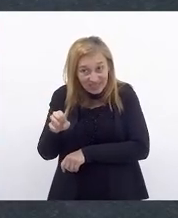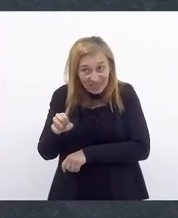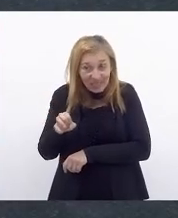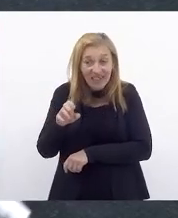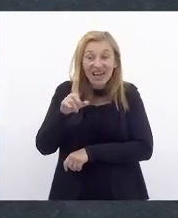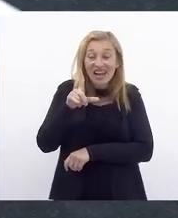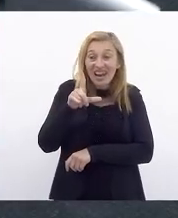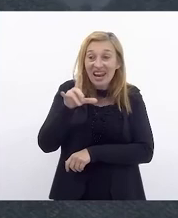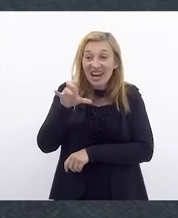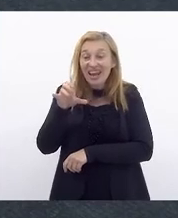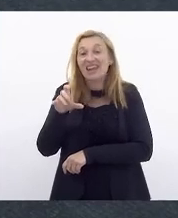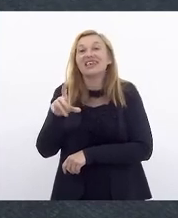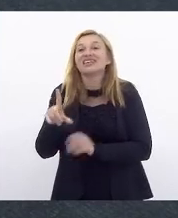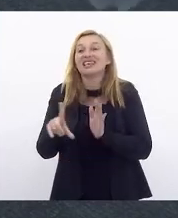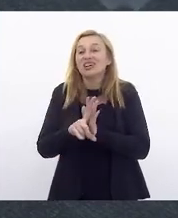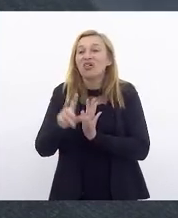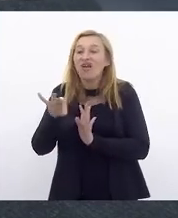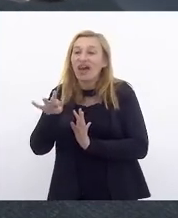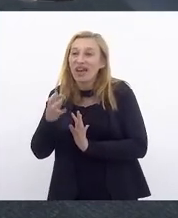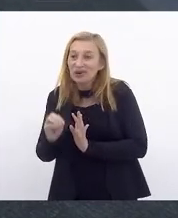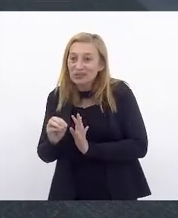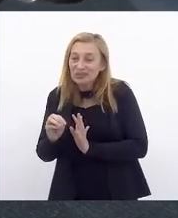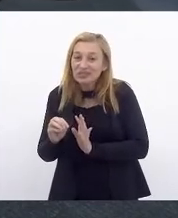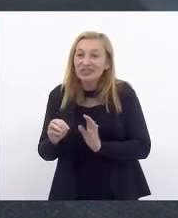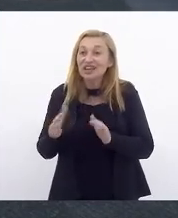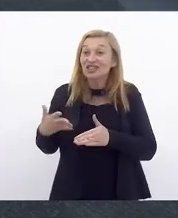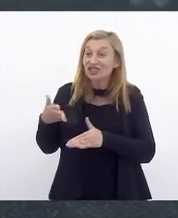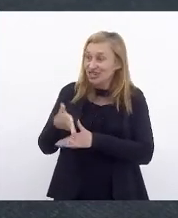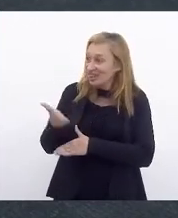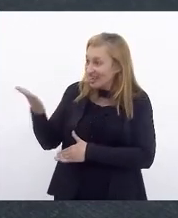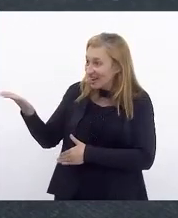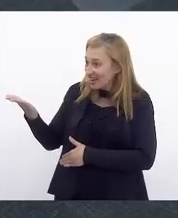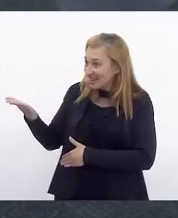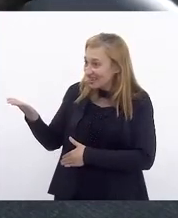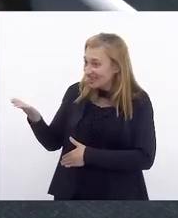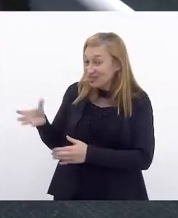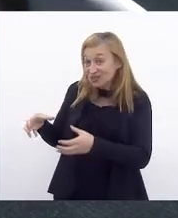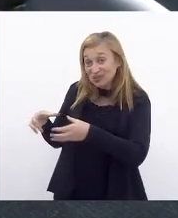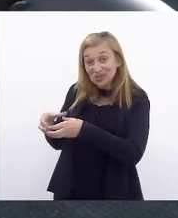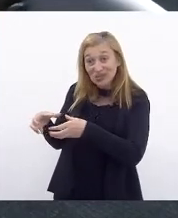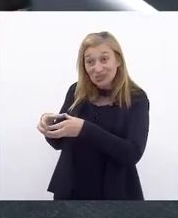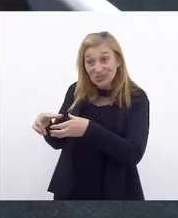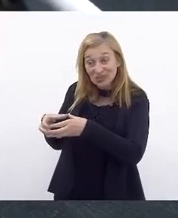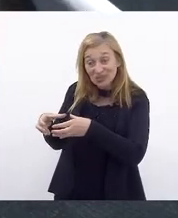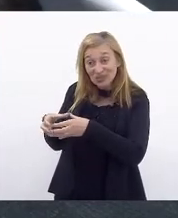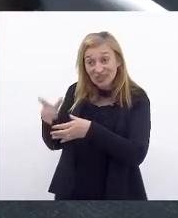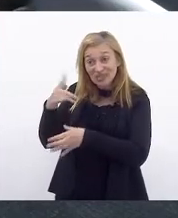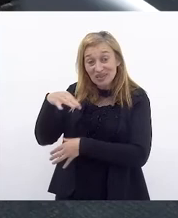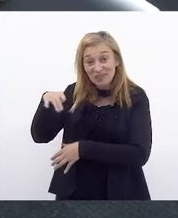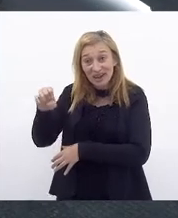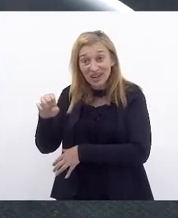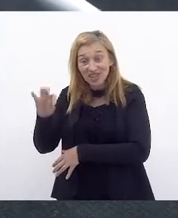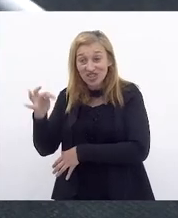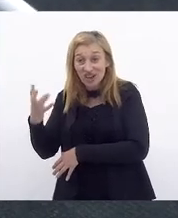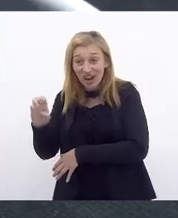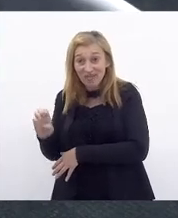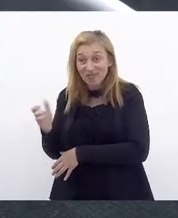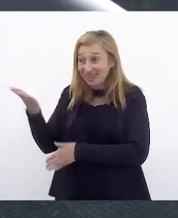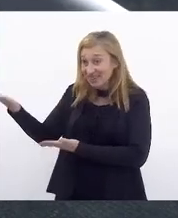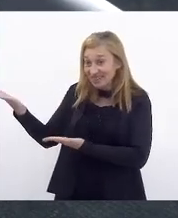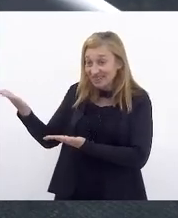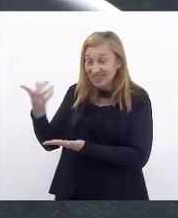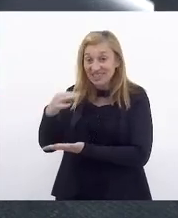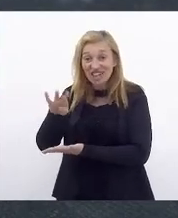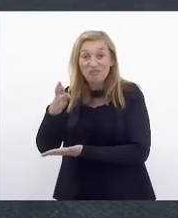Corello. E eu queria fazer menção à chegada dos coletivos de baile e charmes aqui, os